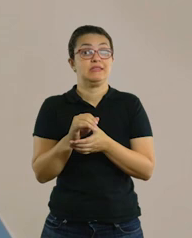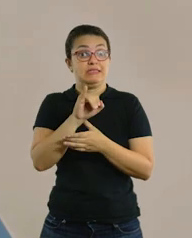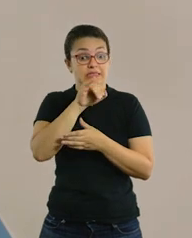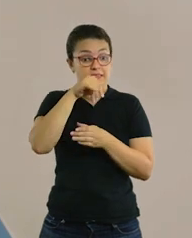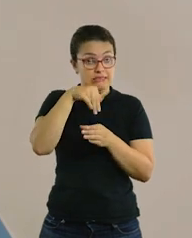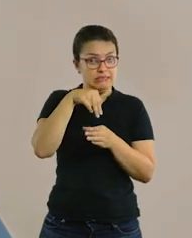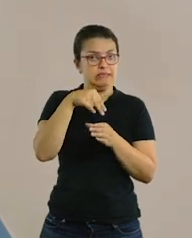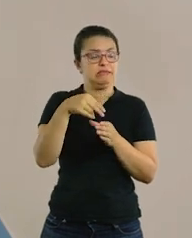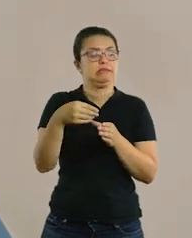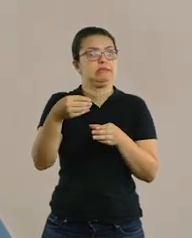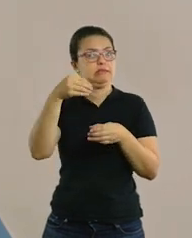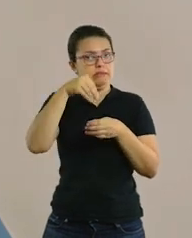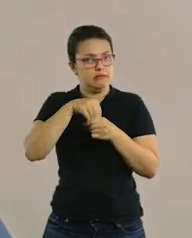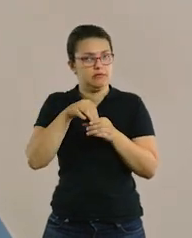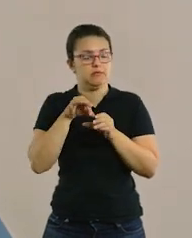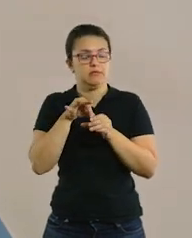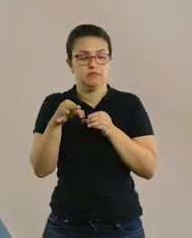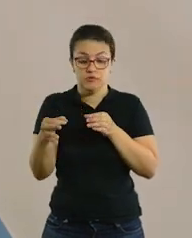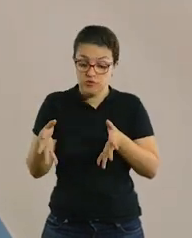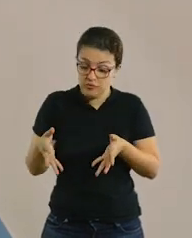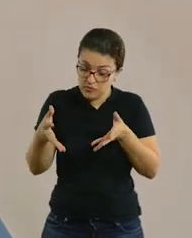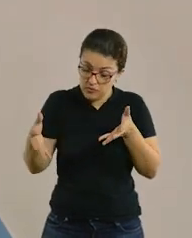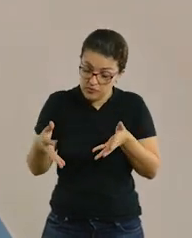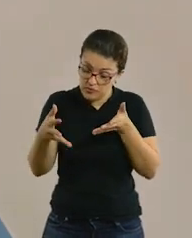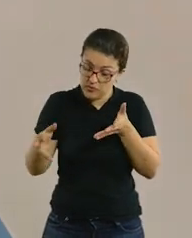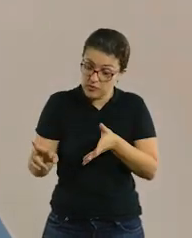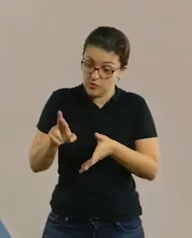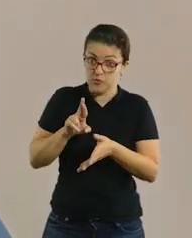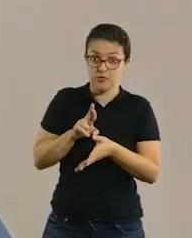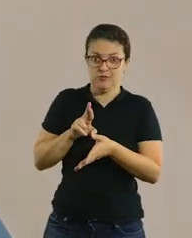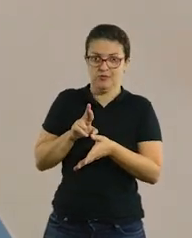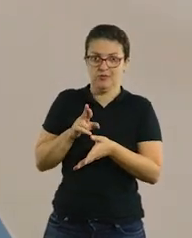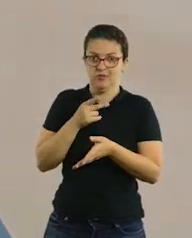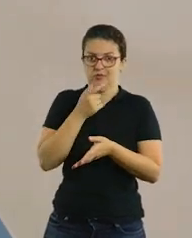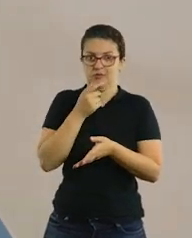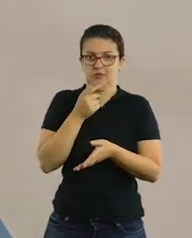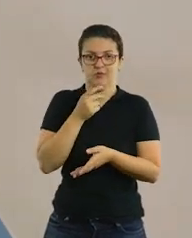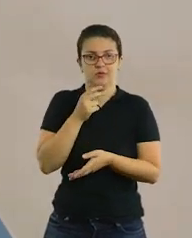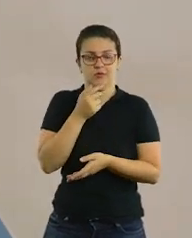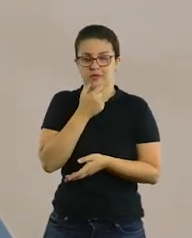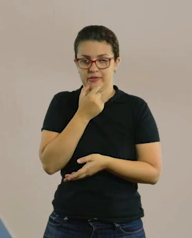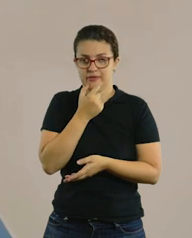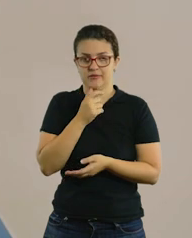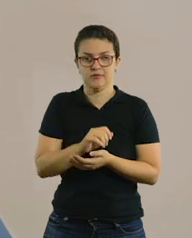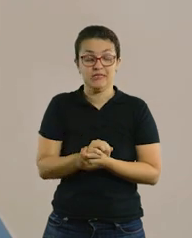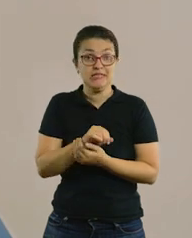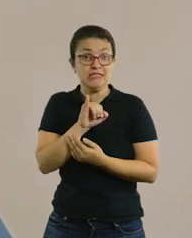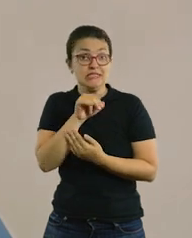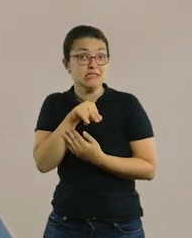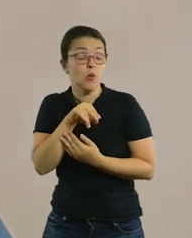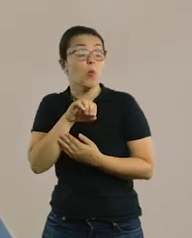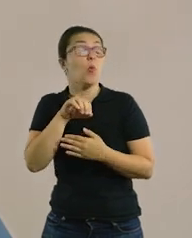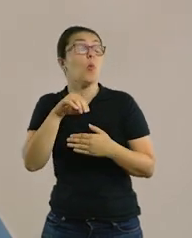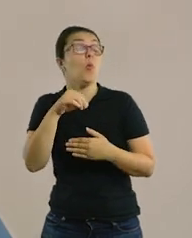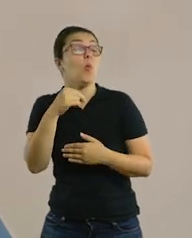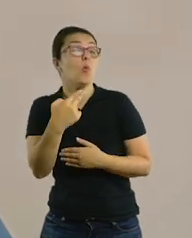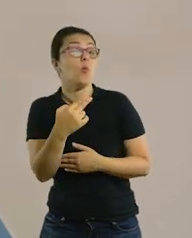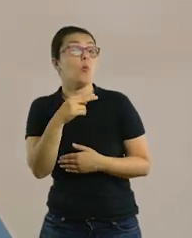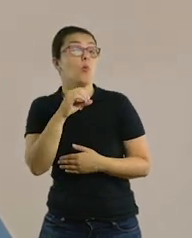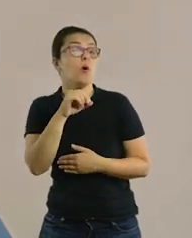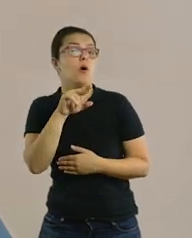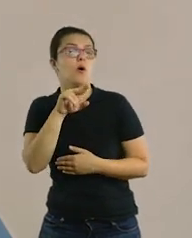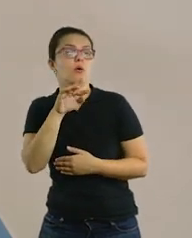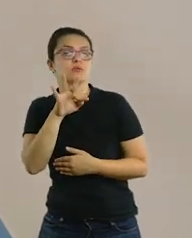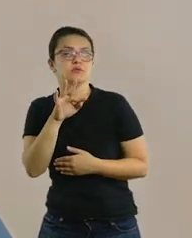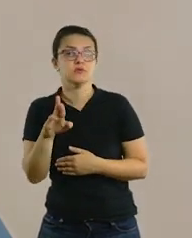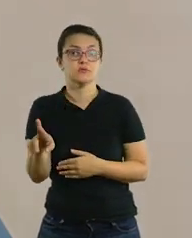Ele fica In. Fica dentro. Estimule a criança a responder em inglês. In ou Out. Ok?